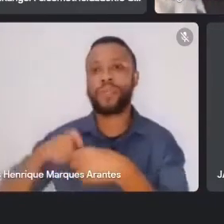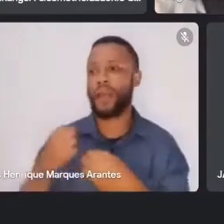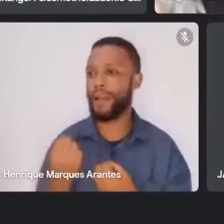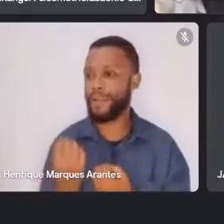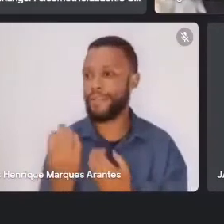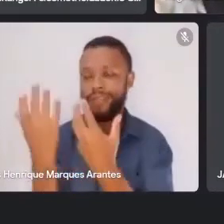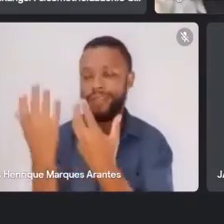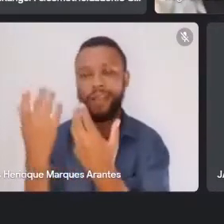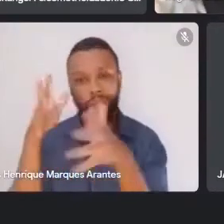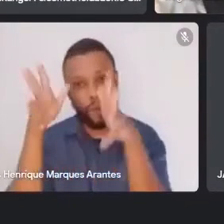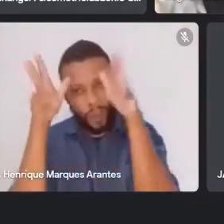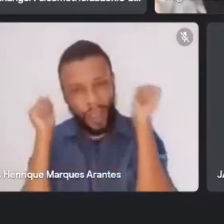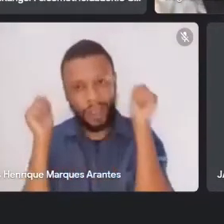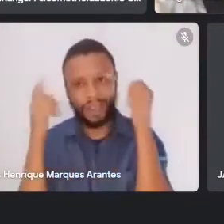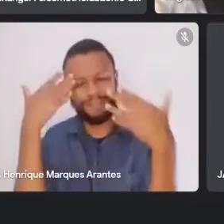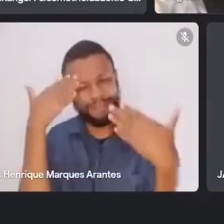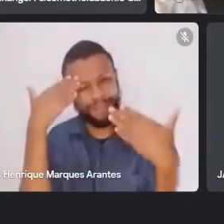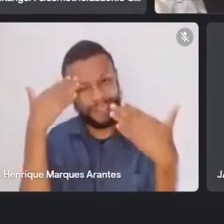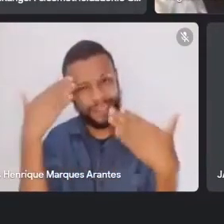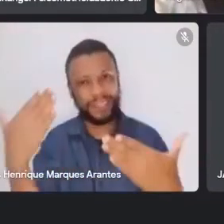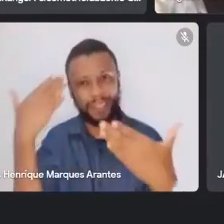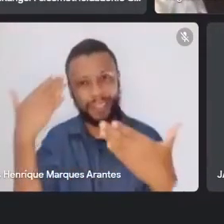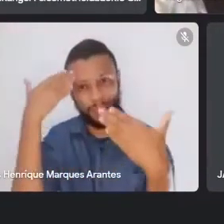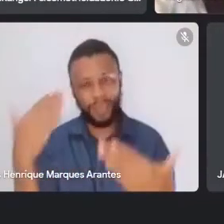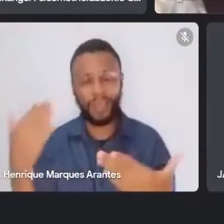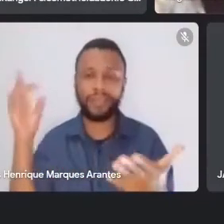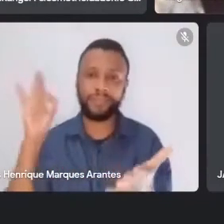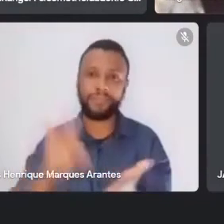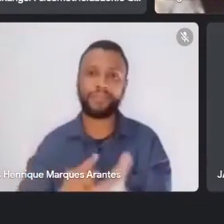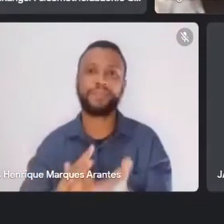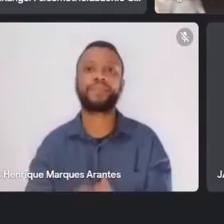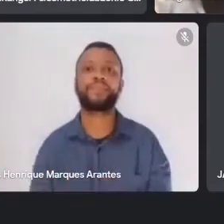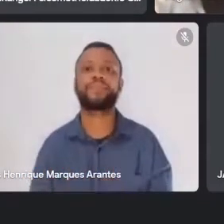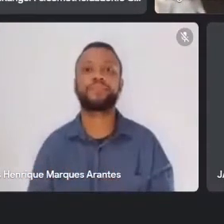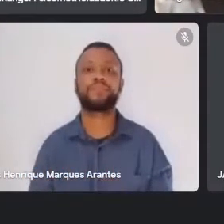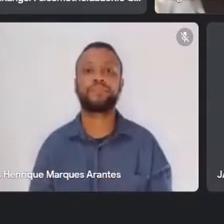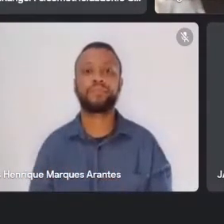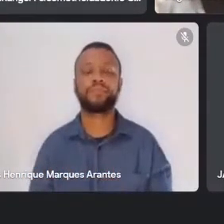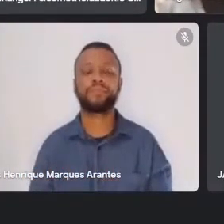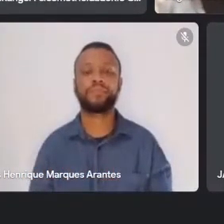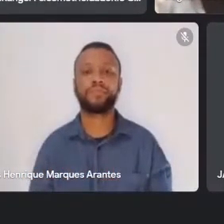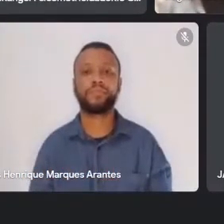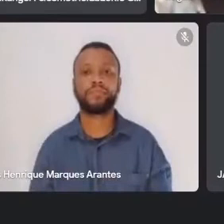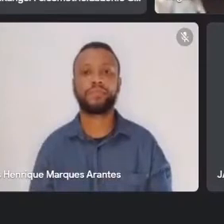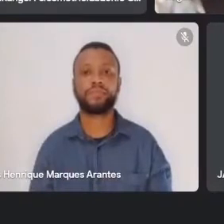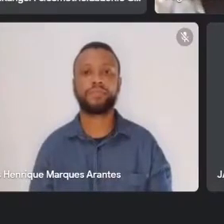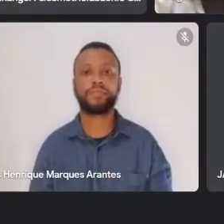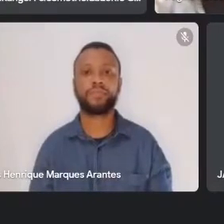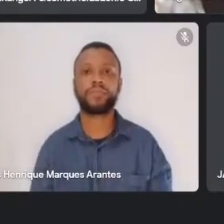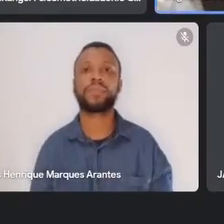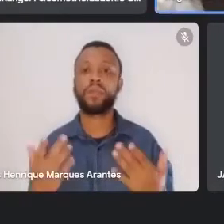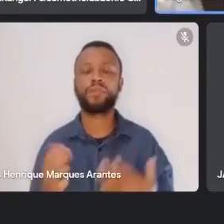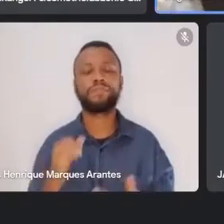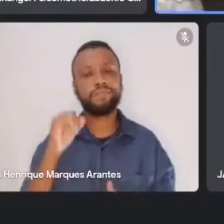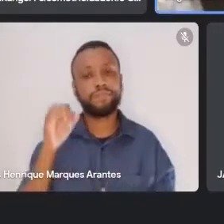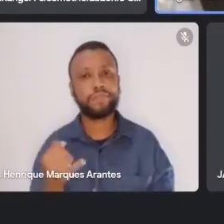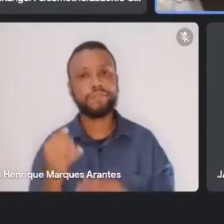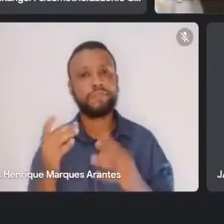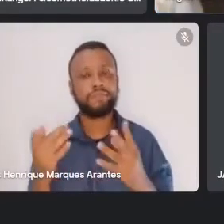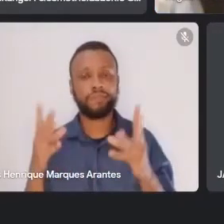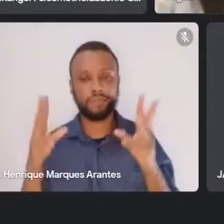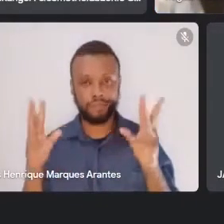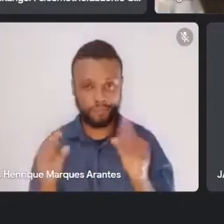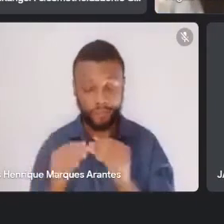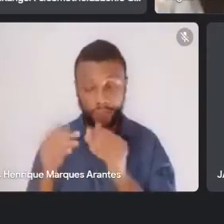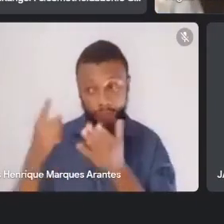Obrigada, obrigada. Por favor, deixa seu contato aqui para a gente. Então, Anabelle. Oi, querida. Vamos fazer a nossa explicação pós